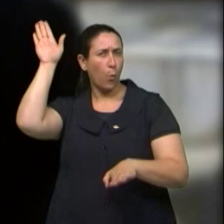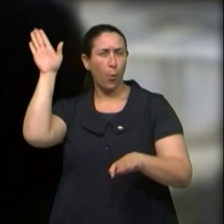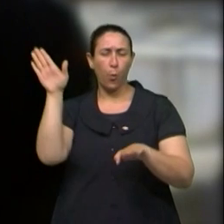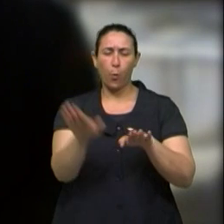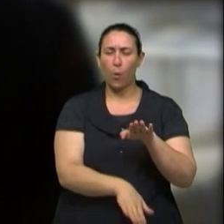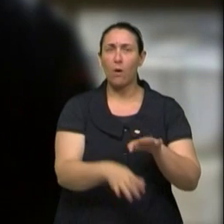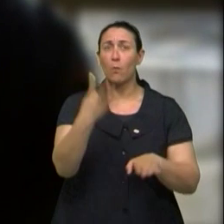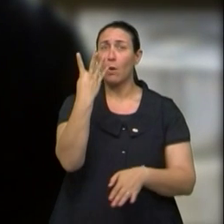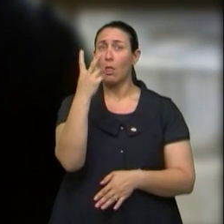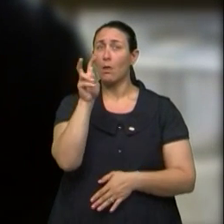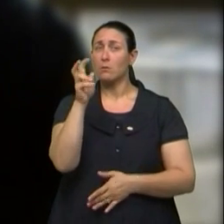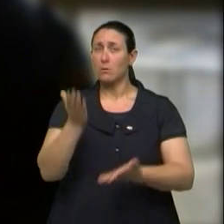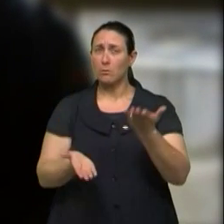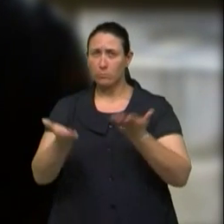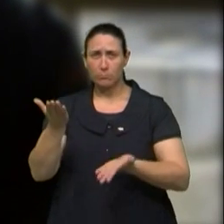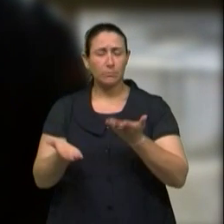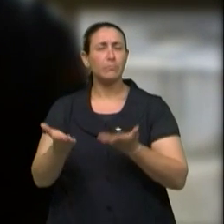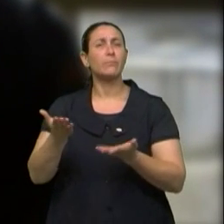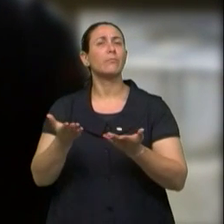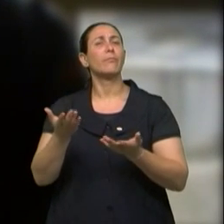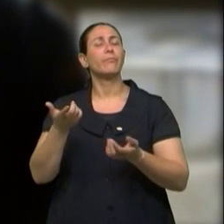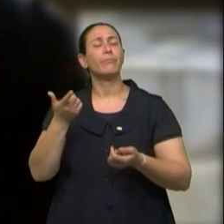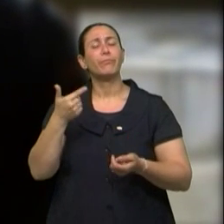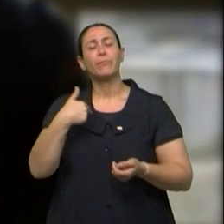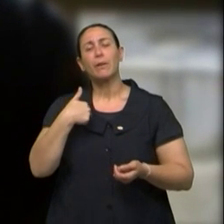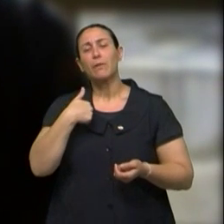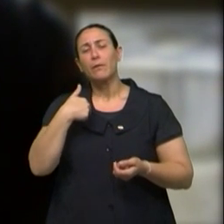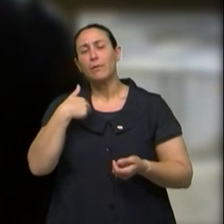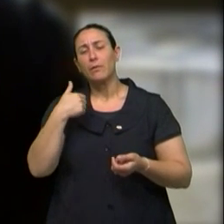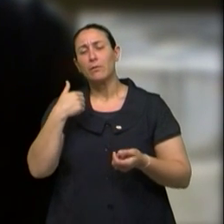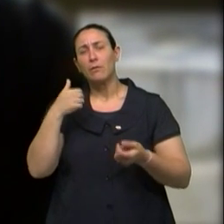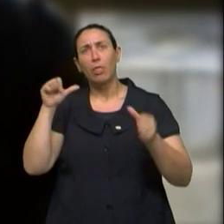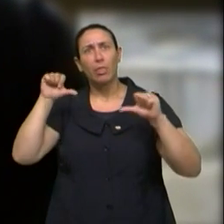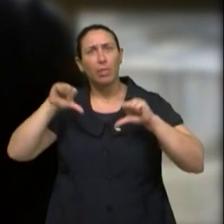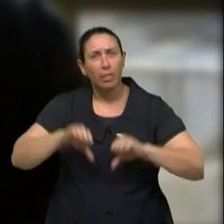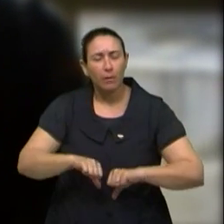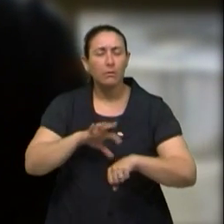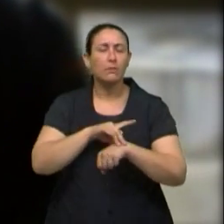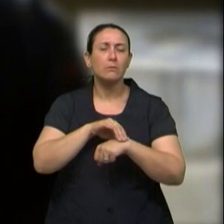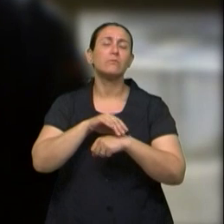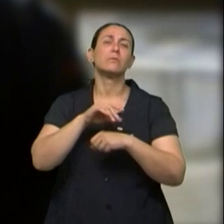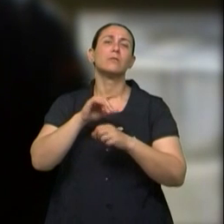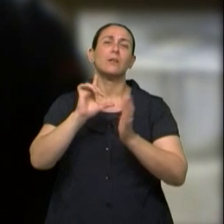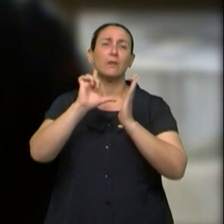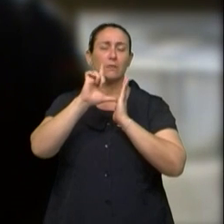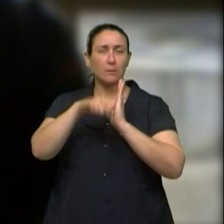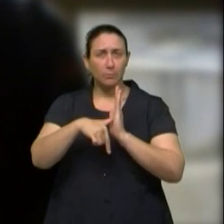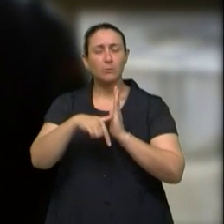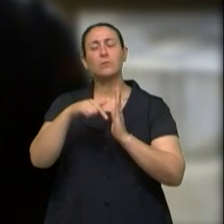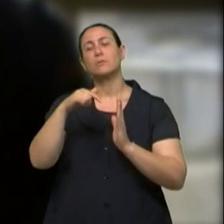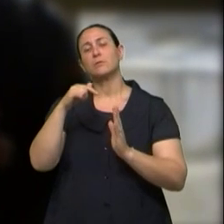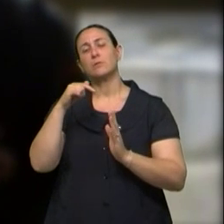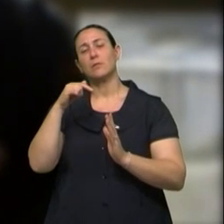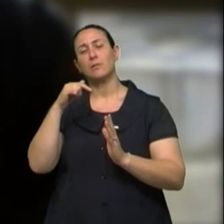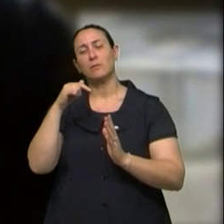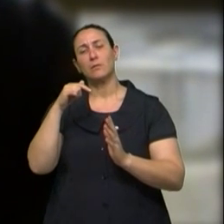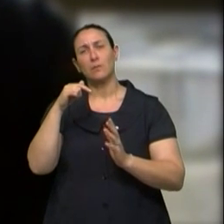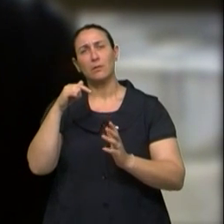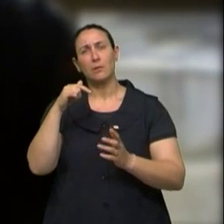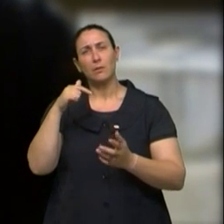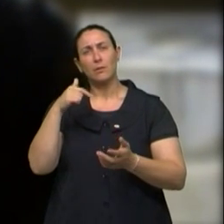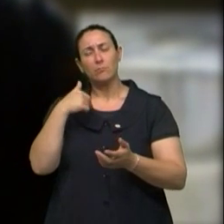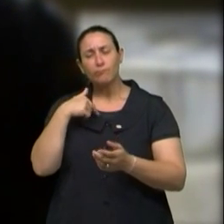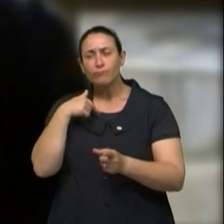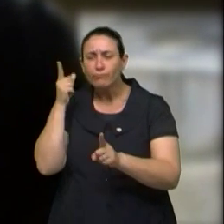45 quilos. Não, como eu descontei, depois que a falecida patroa morreu,